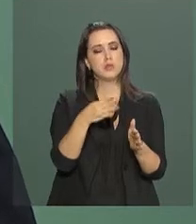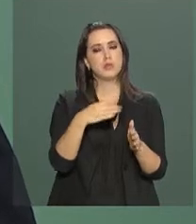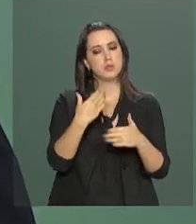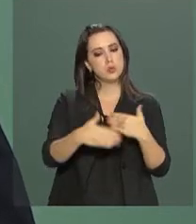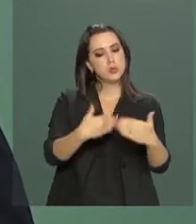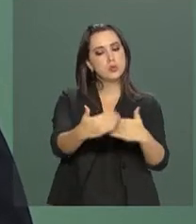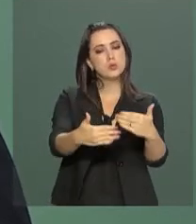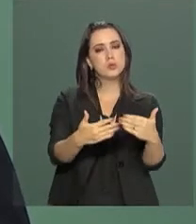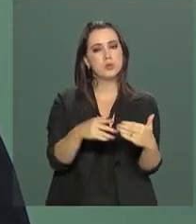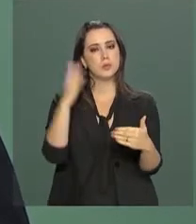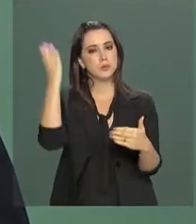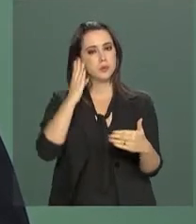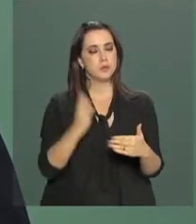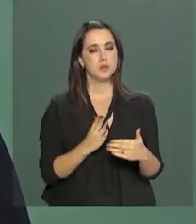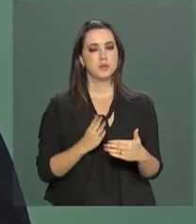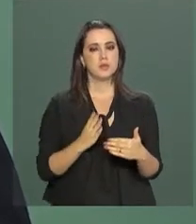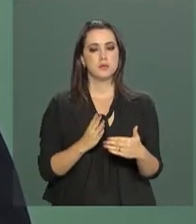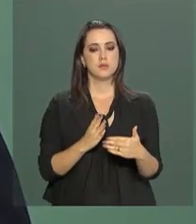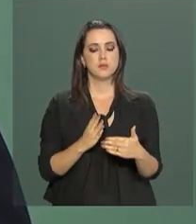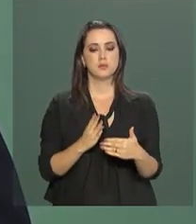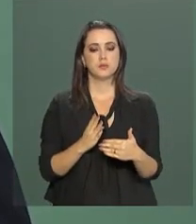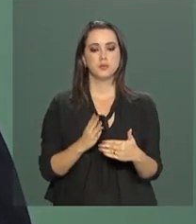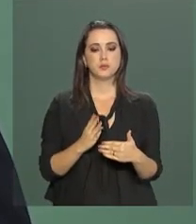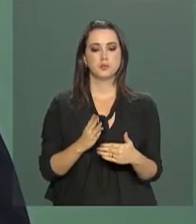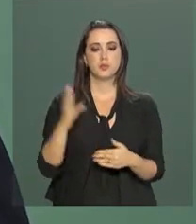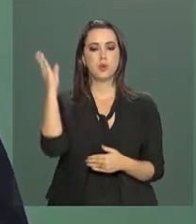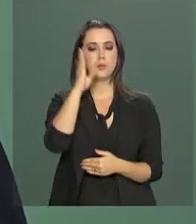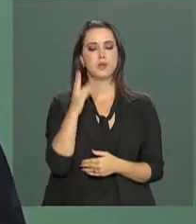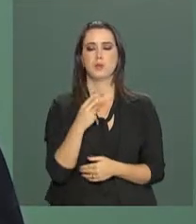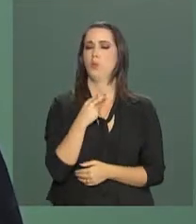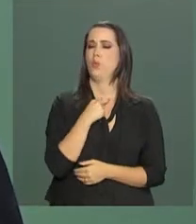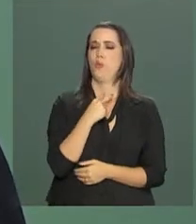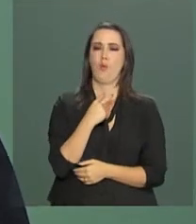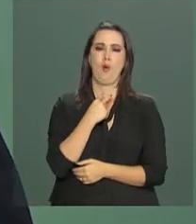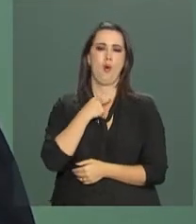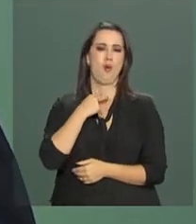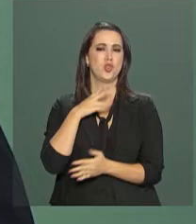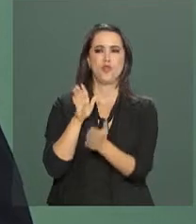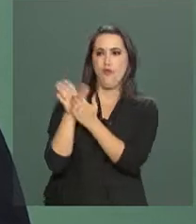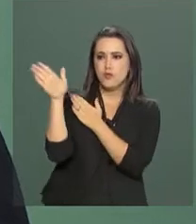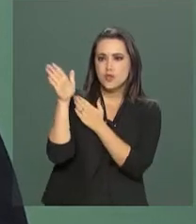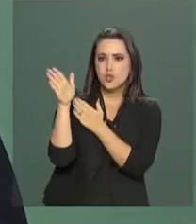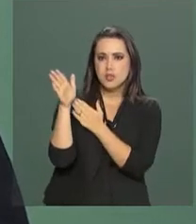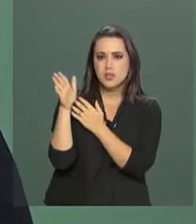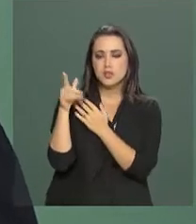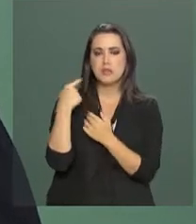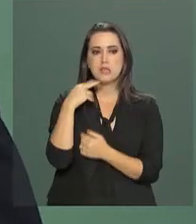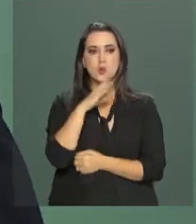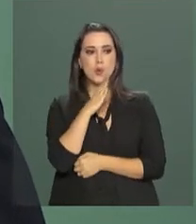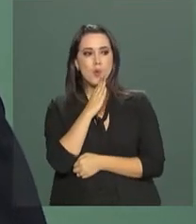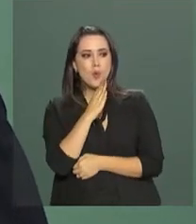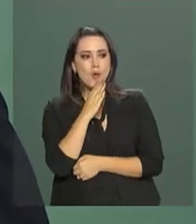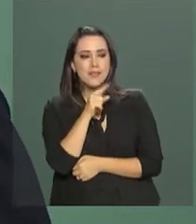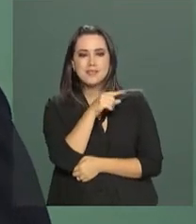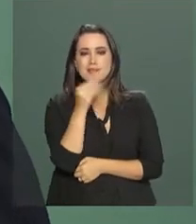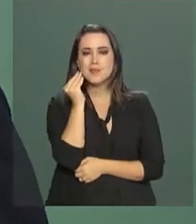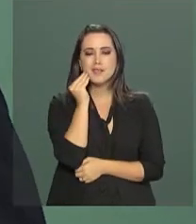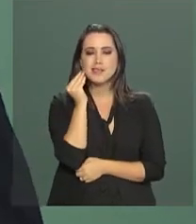O Brasil não pode se furtar do conhecimento